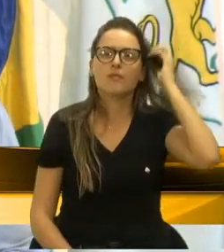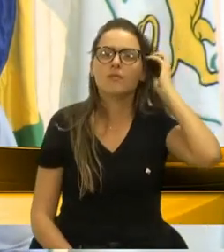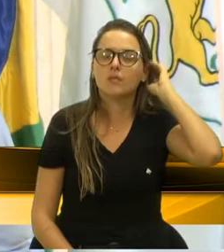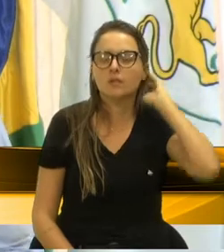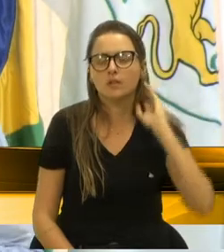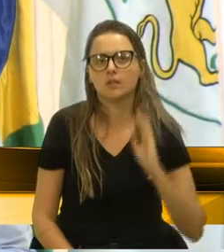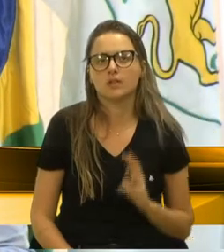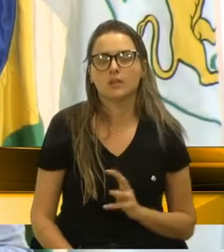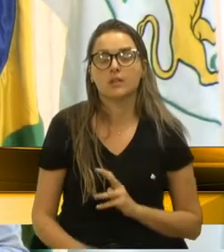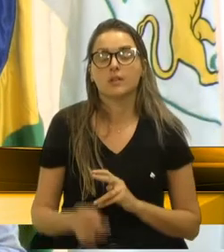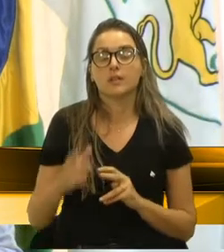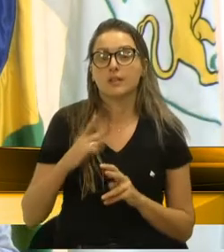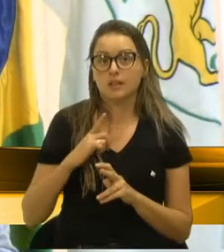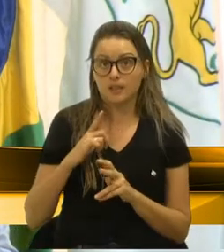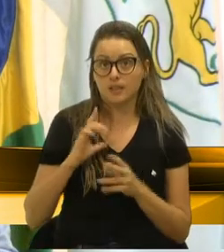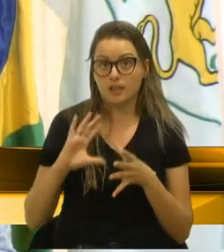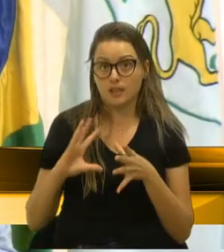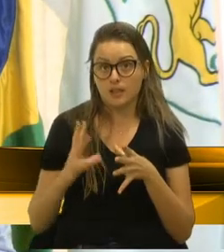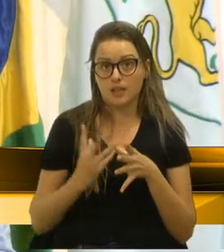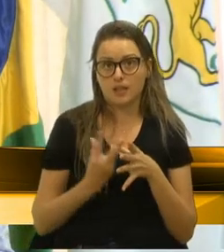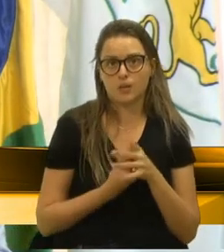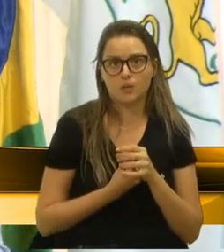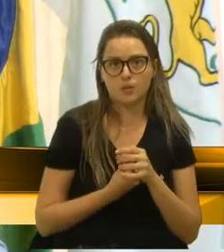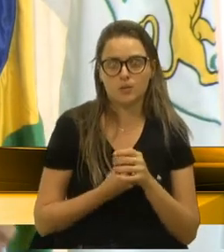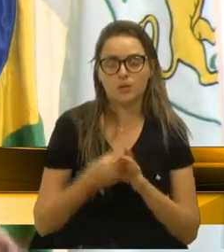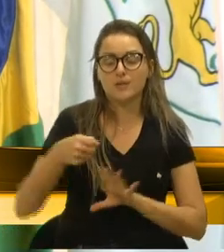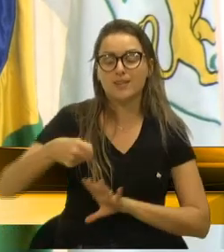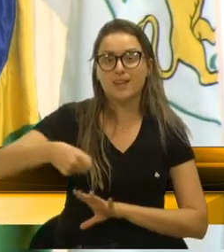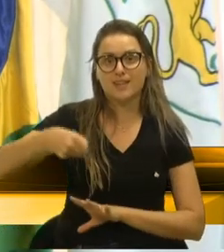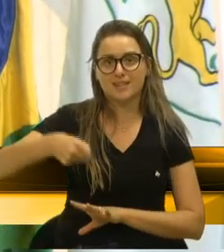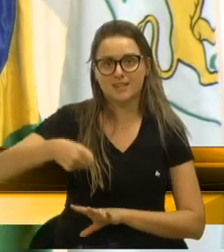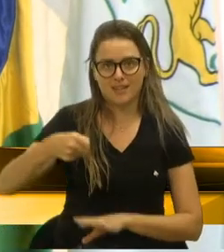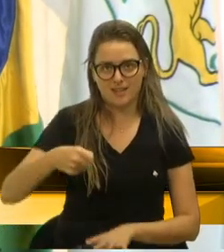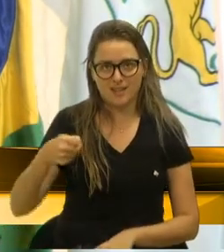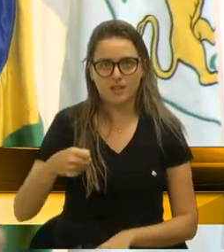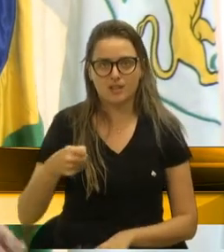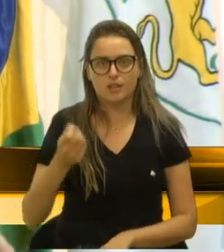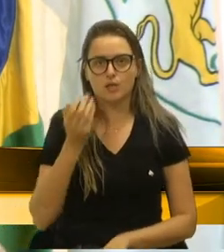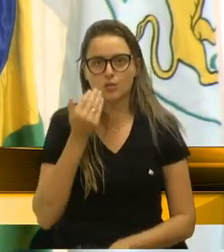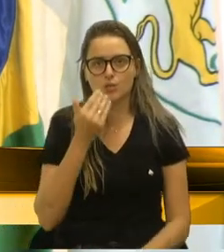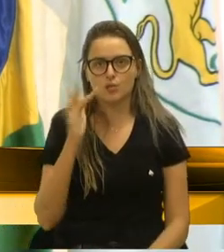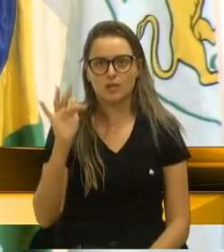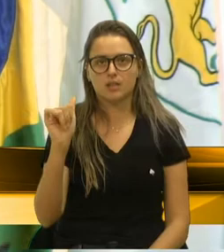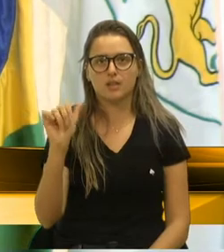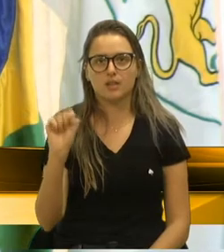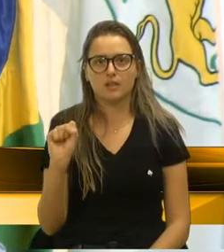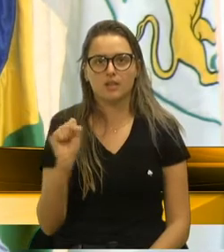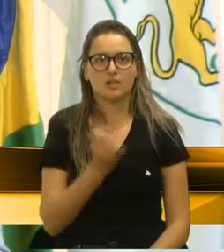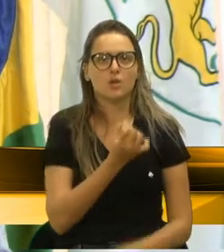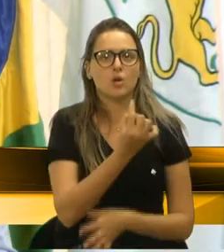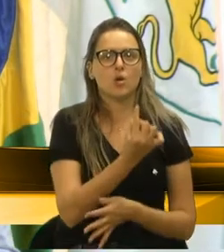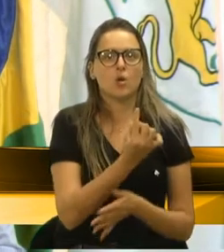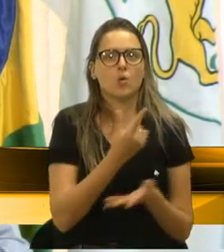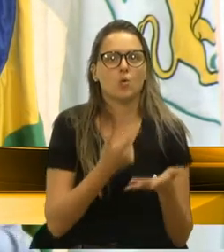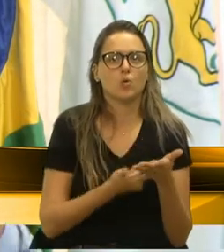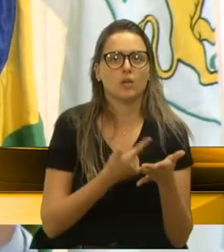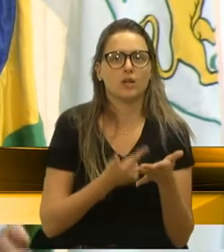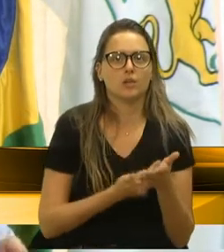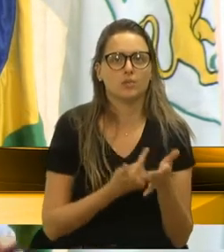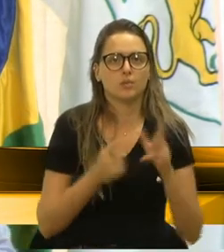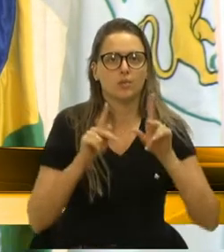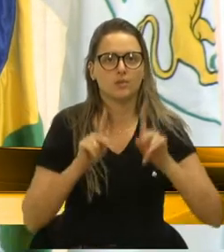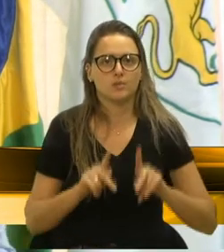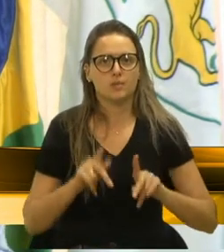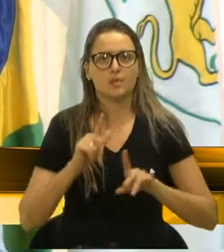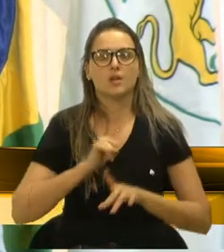que incluam nas cestas básicas da FAS, que são distribuídas às famílias cadastradas, um livro para que essas pessoas possam